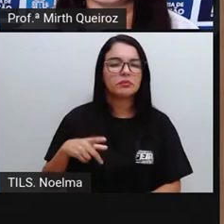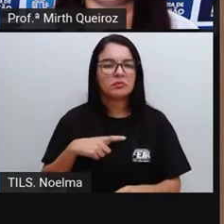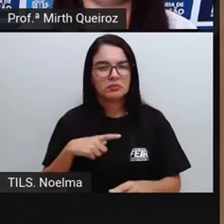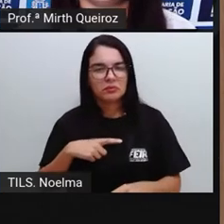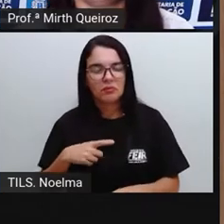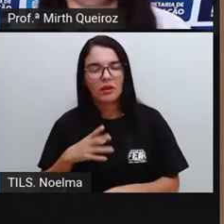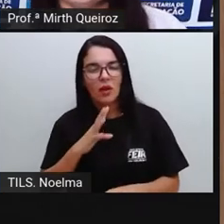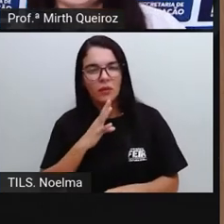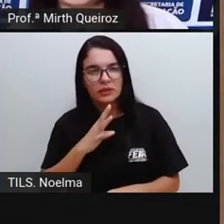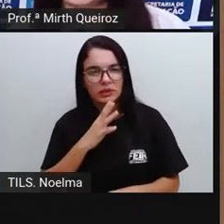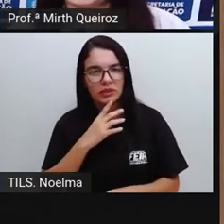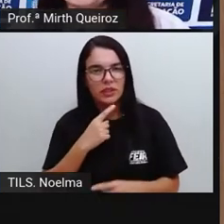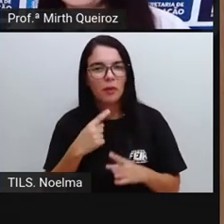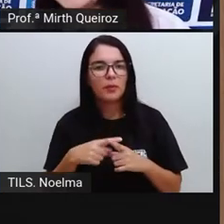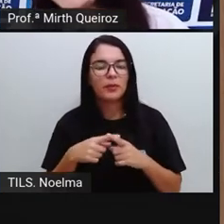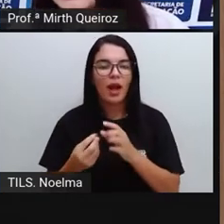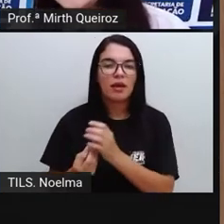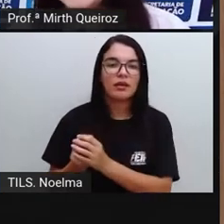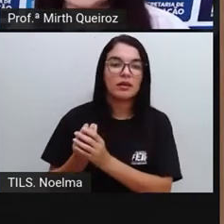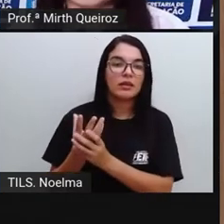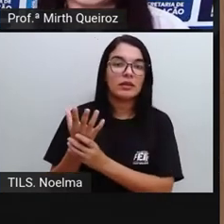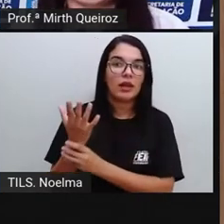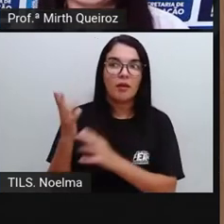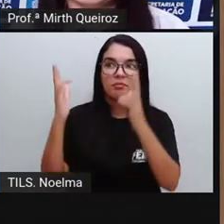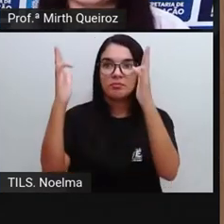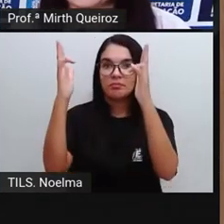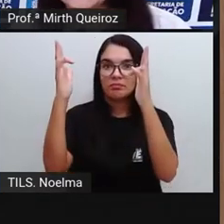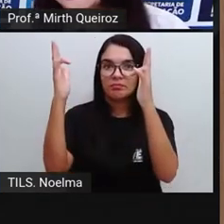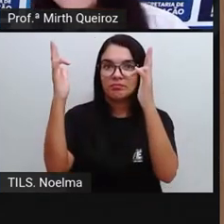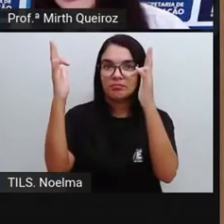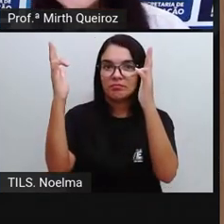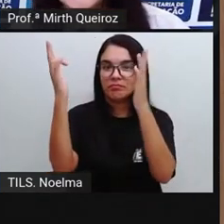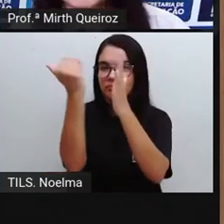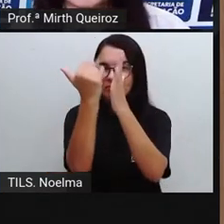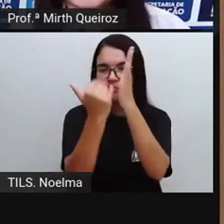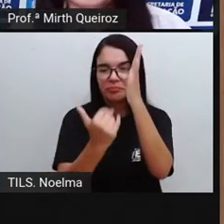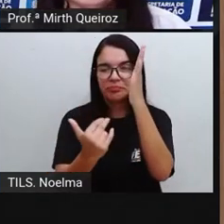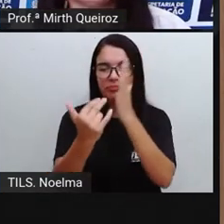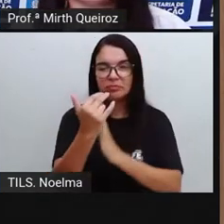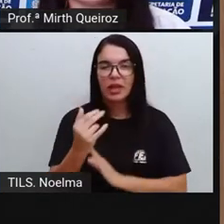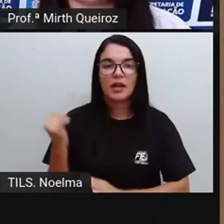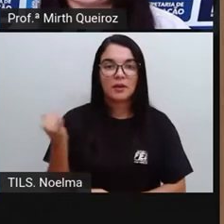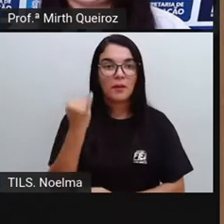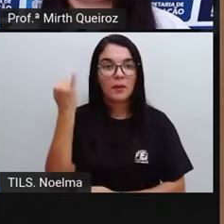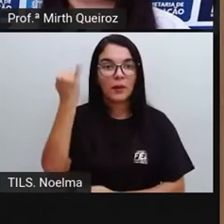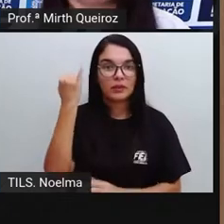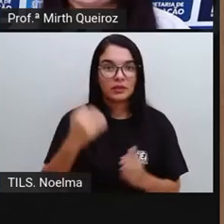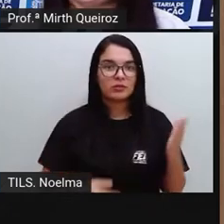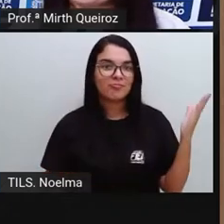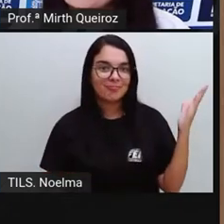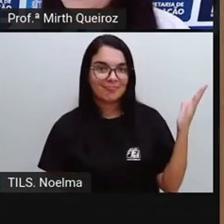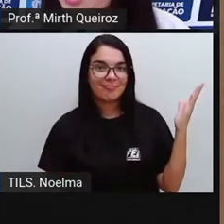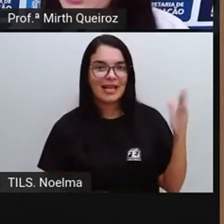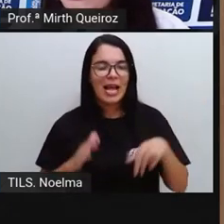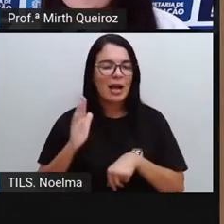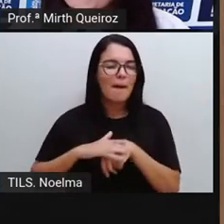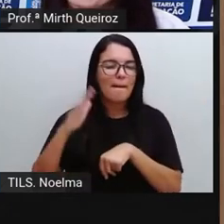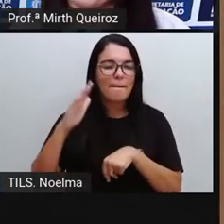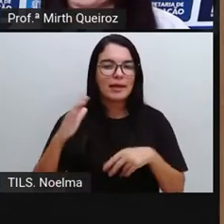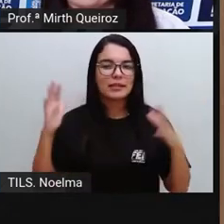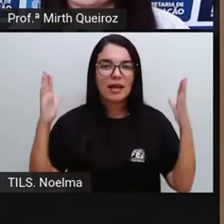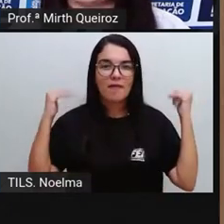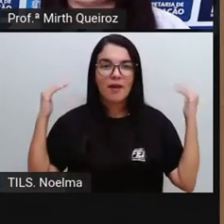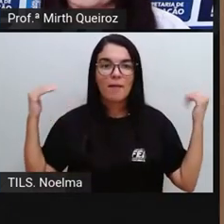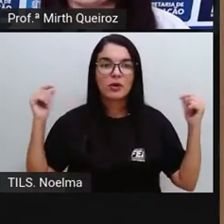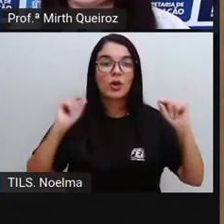conhecido por criar uma série de retratos políticos importantes. E um dos seus trabalhos mais famosos foi